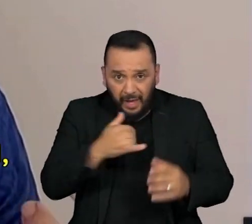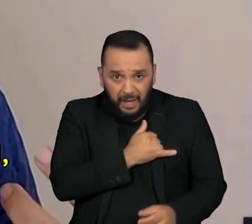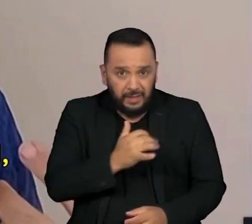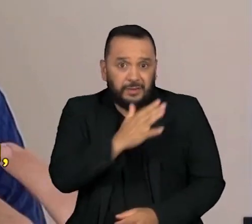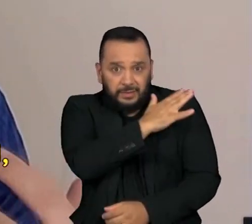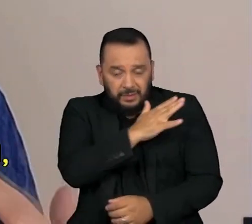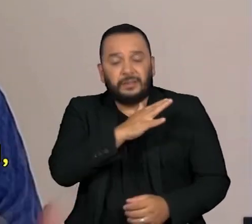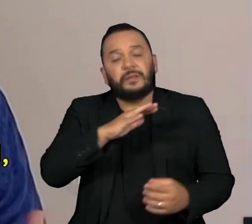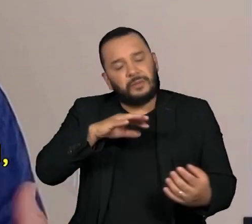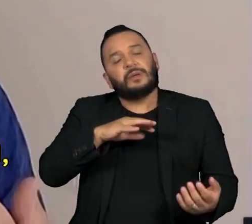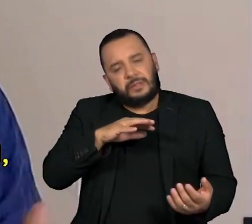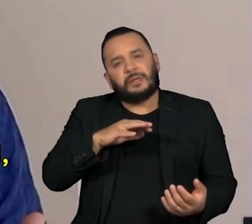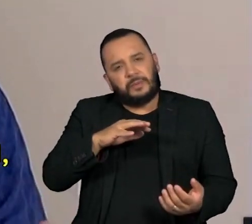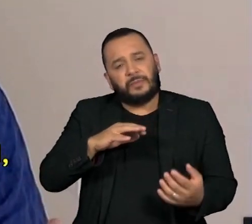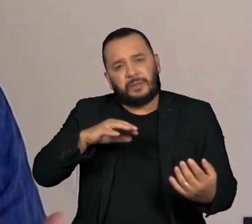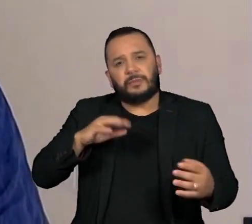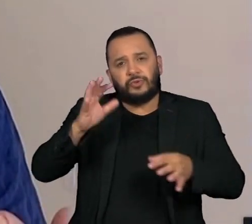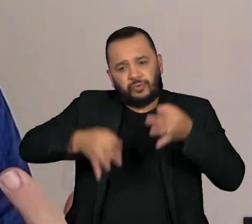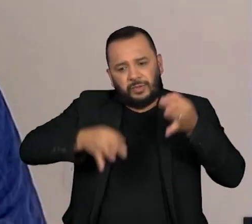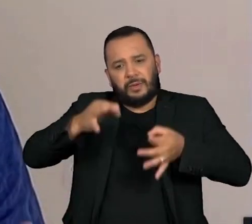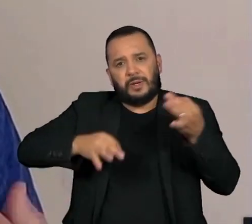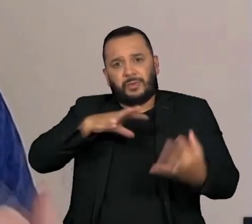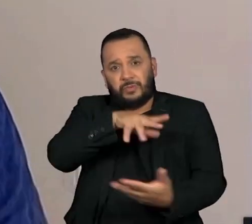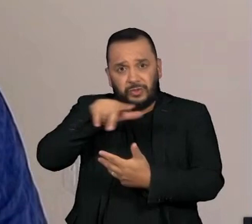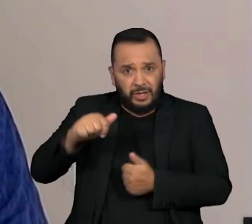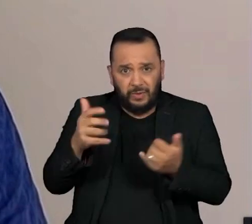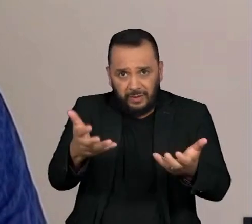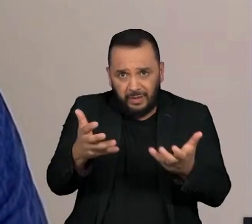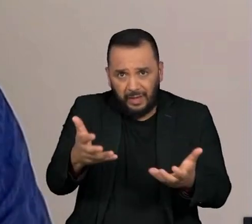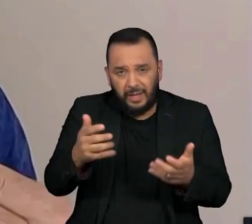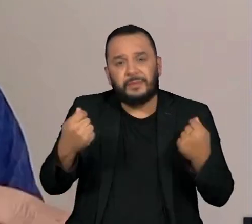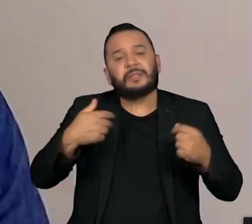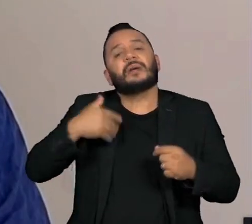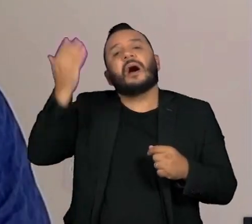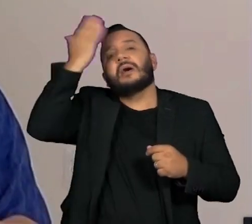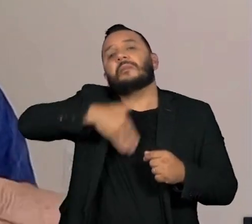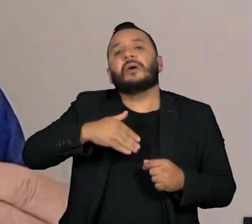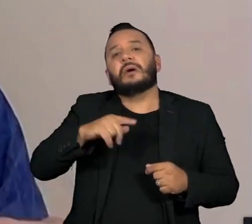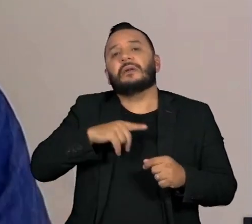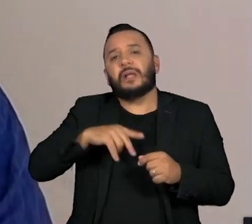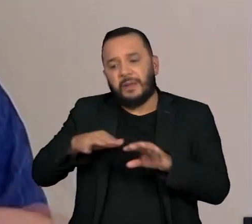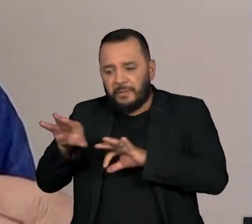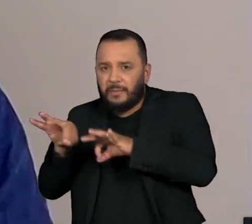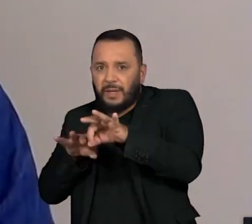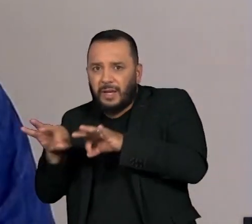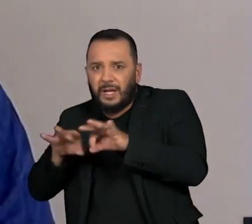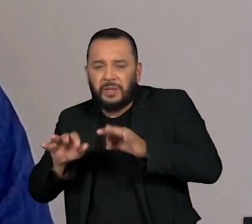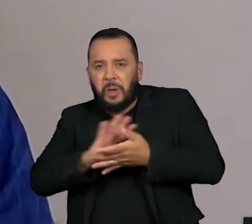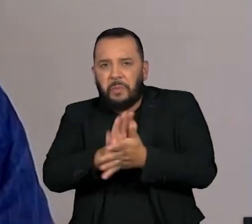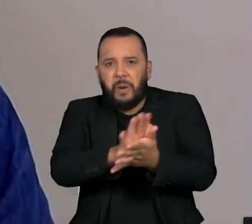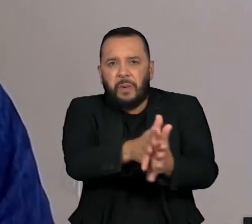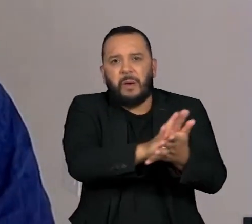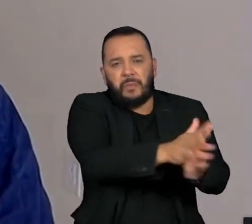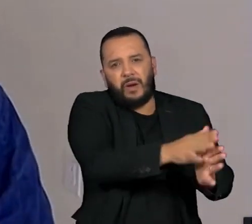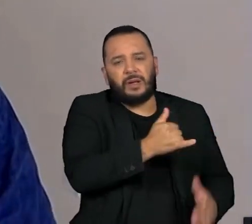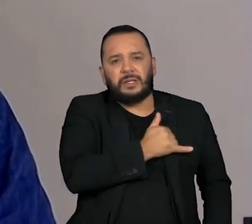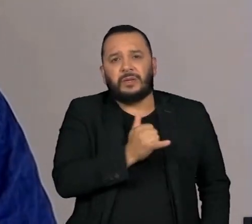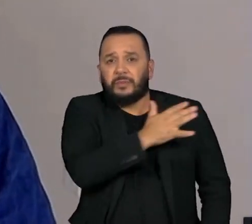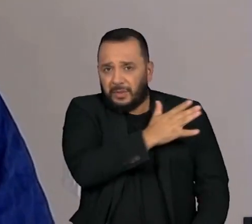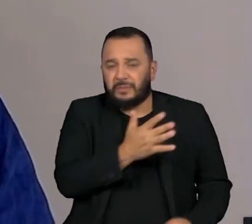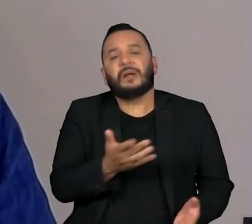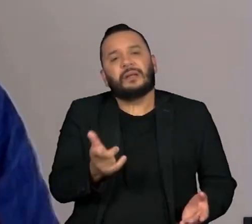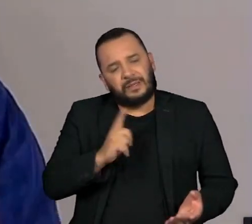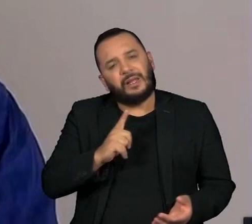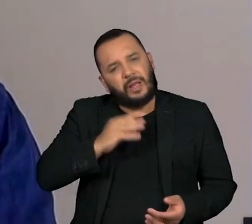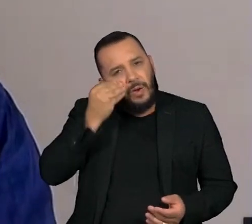a a Corte de Pagina Internacional, leve pruebas de que há um plan sistemático de exterminio. E aí, tem chance.